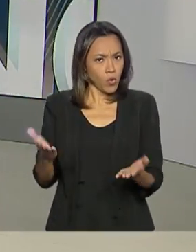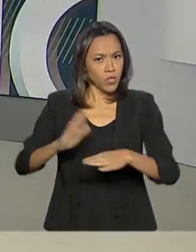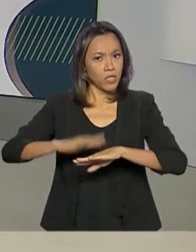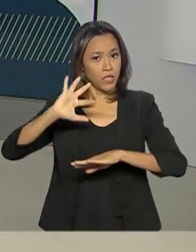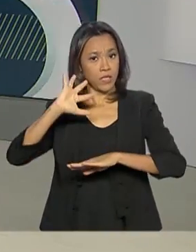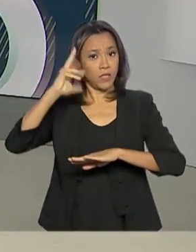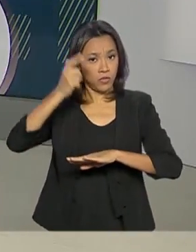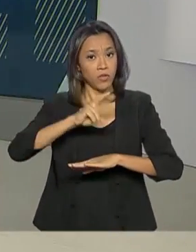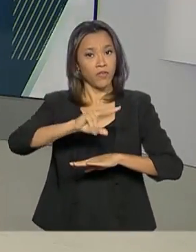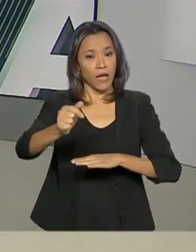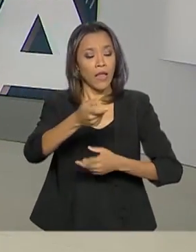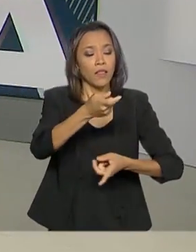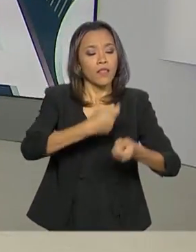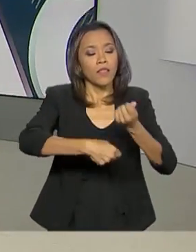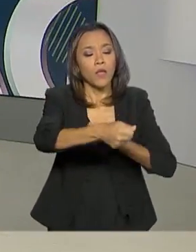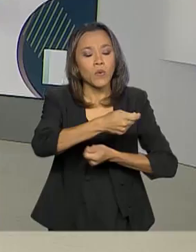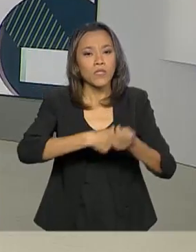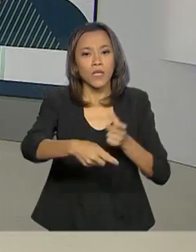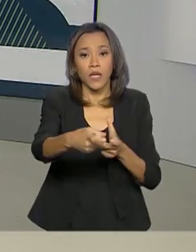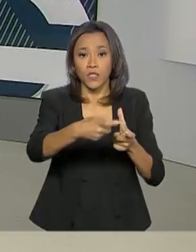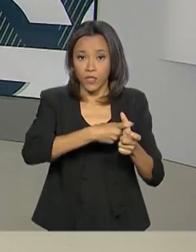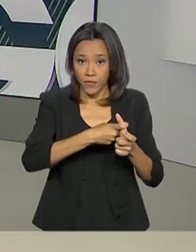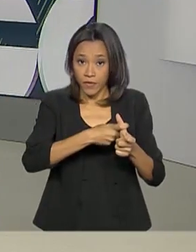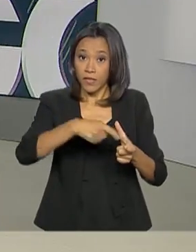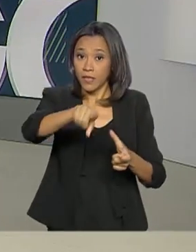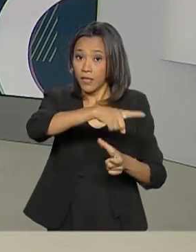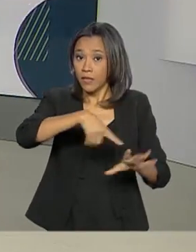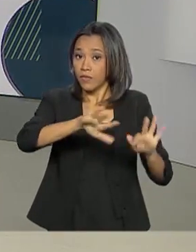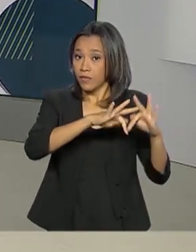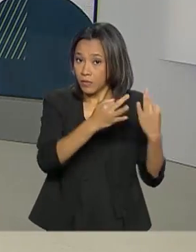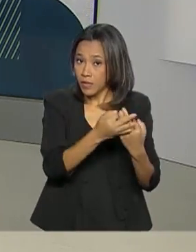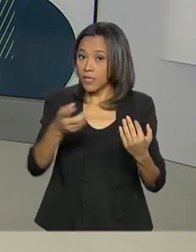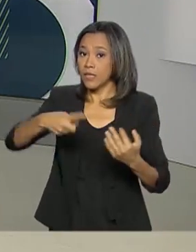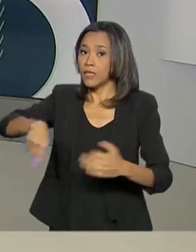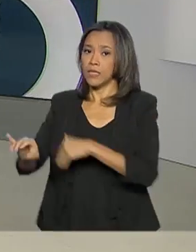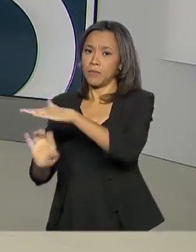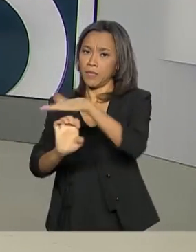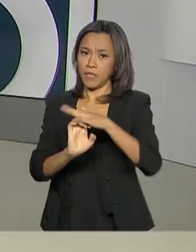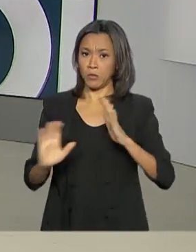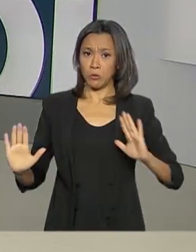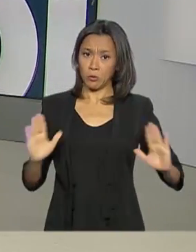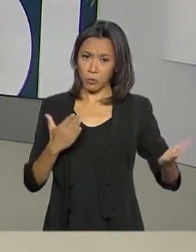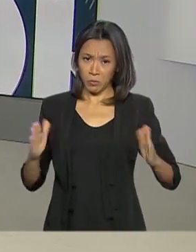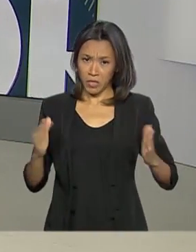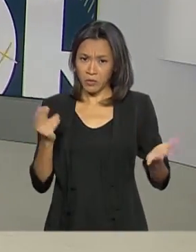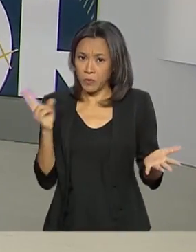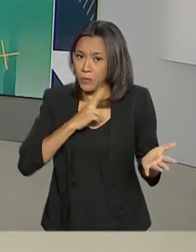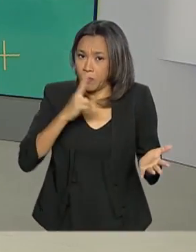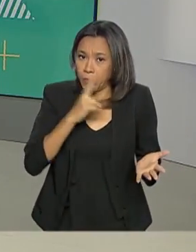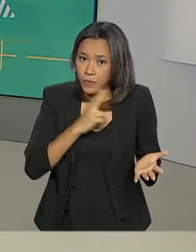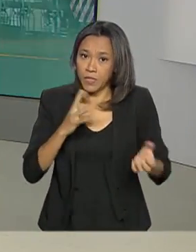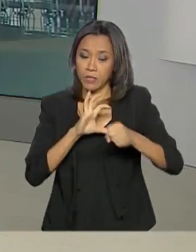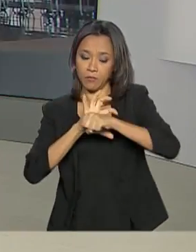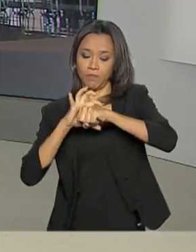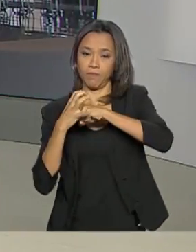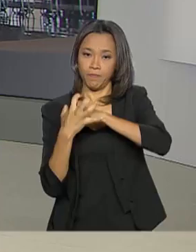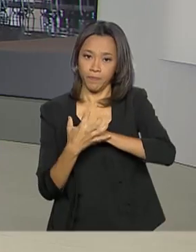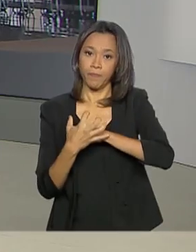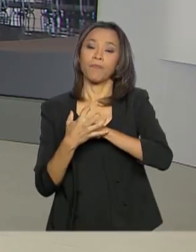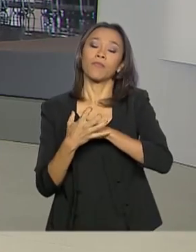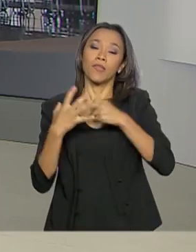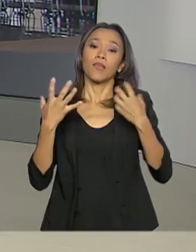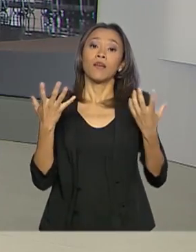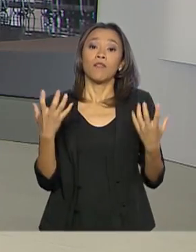renegociação de dívidas de empresas e famílias durante a situação de emergência do coronavírus. Ao vivo do Palácio do